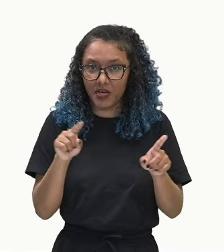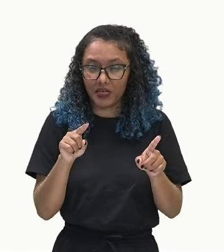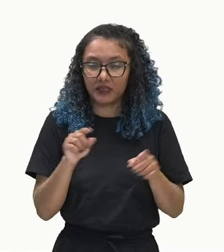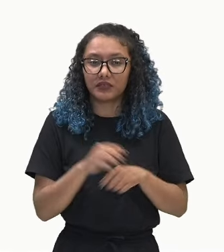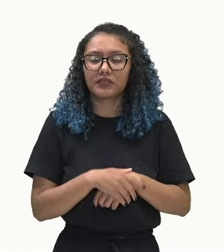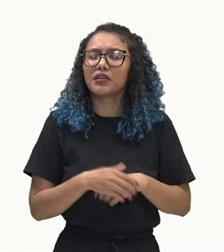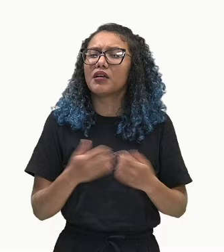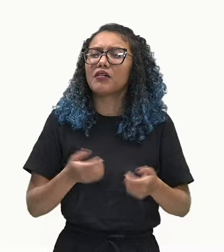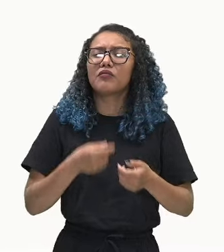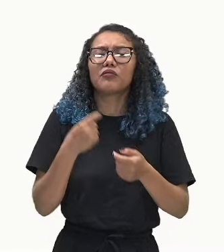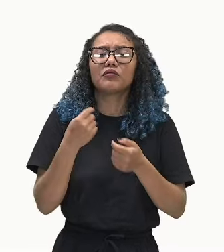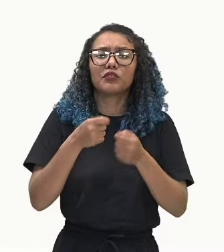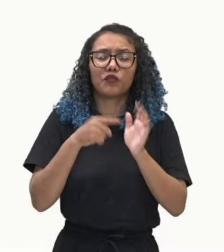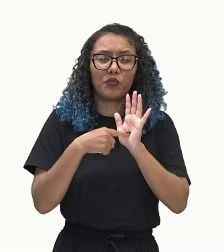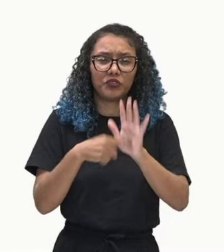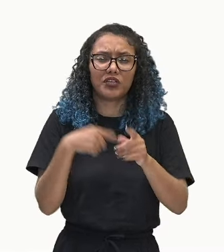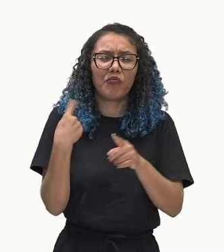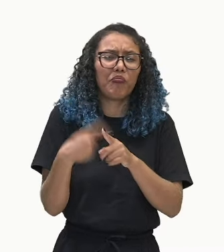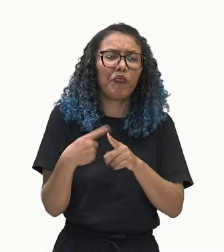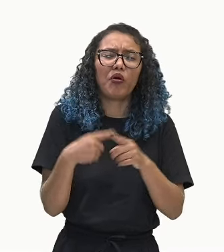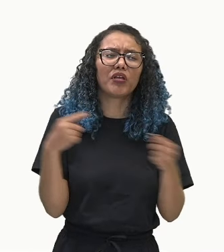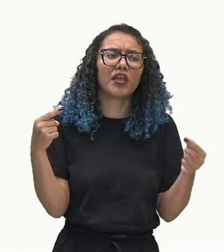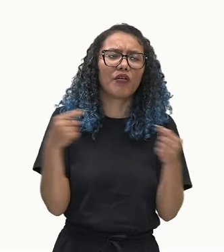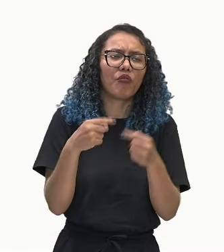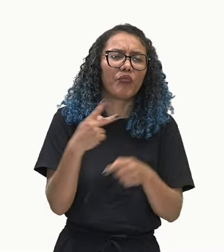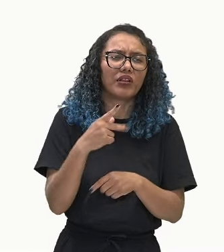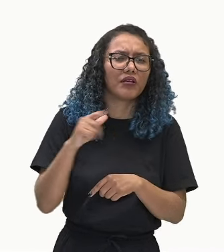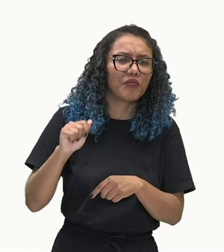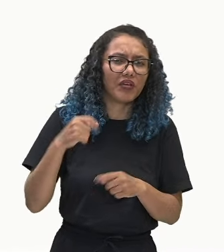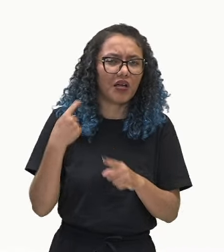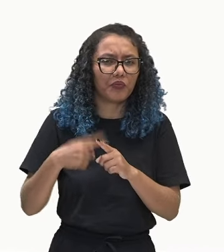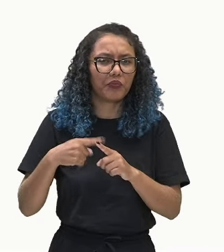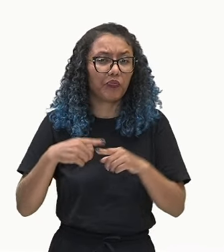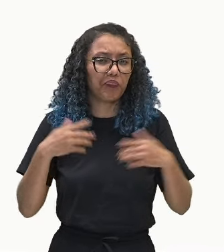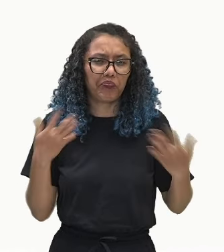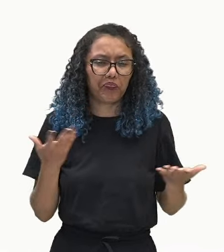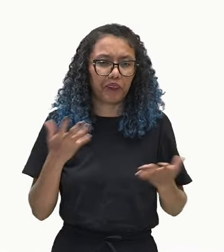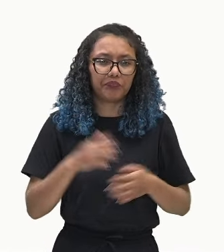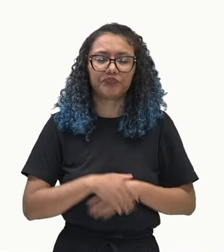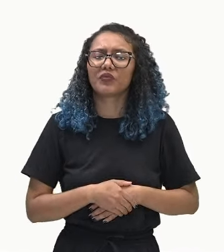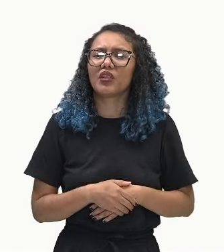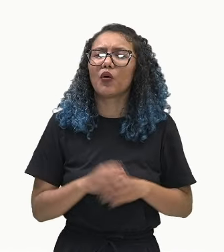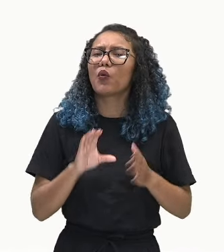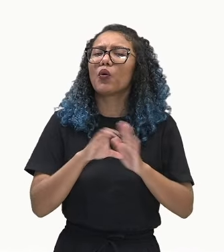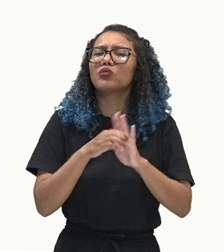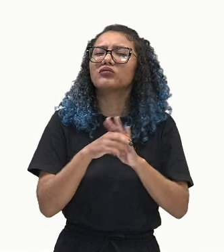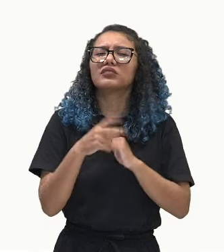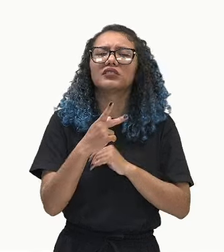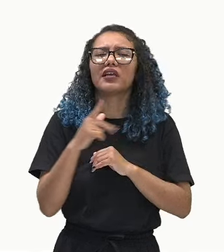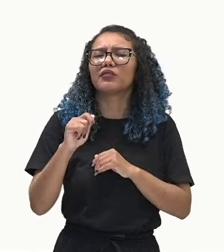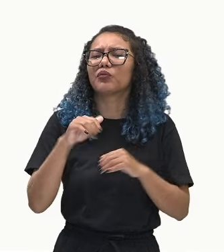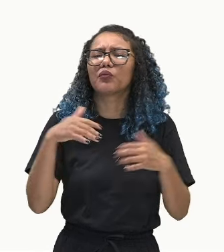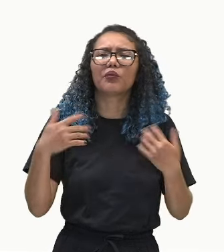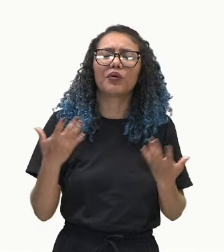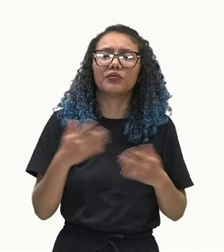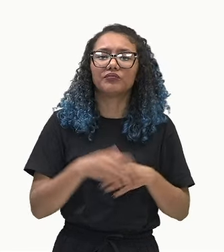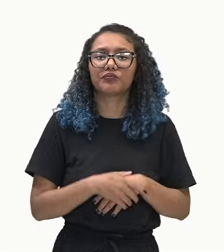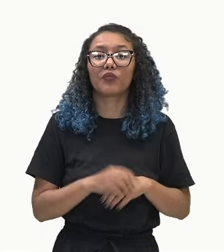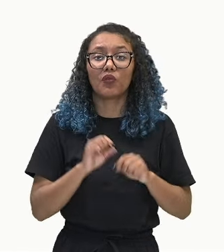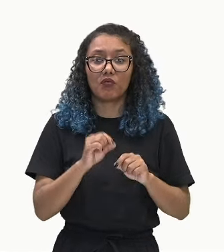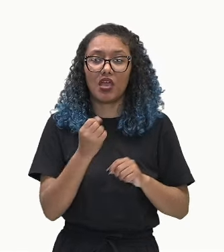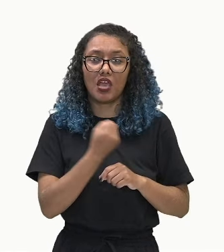o que isso tem a ver com a progressão aritmética. Afinal, o que é uma progressão aritmética? Ela é uma